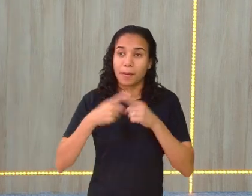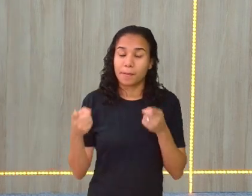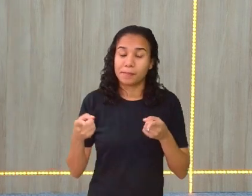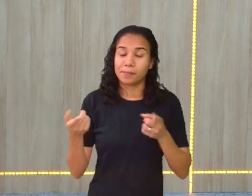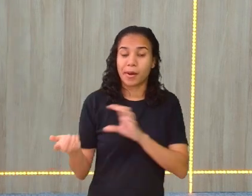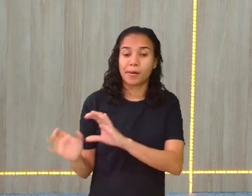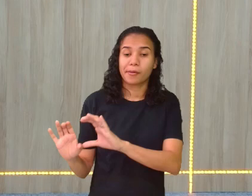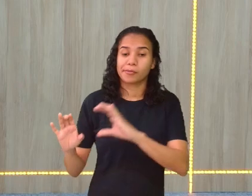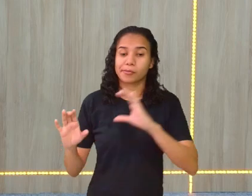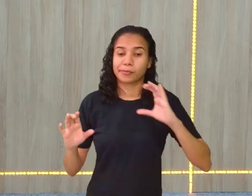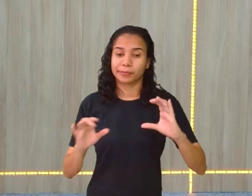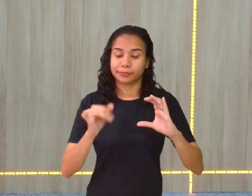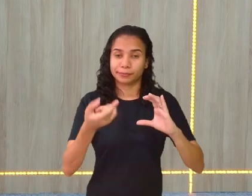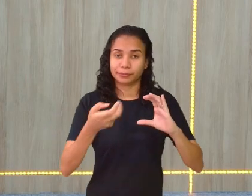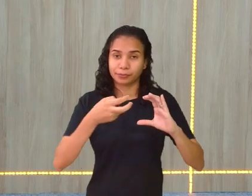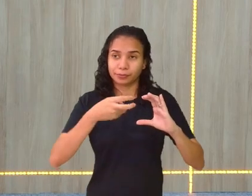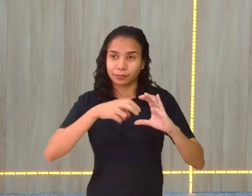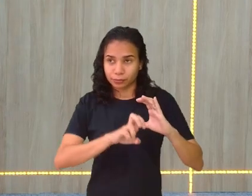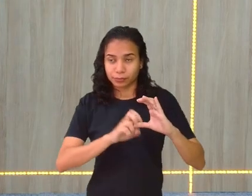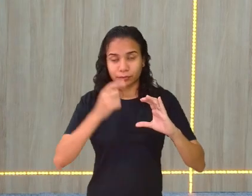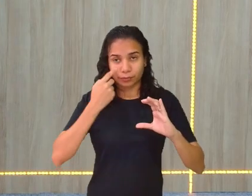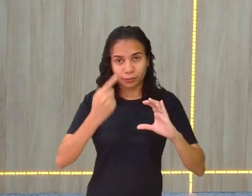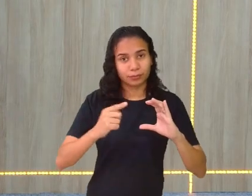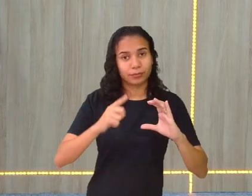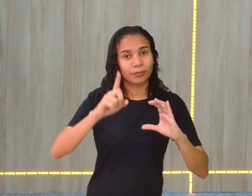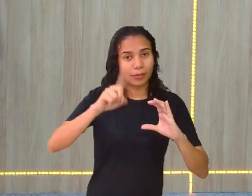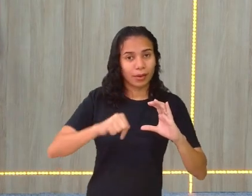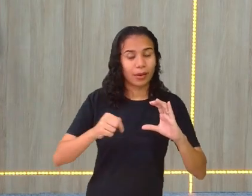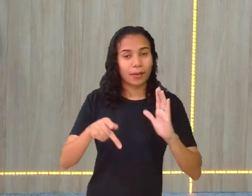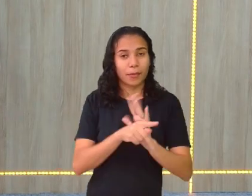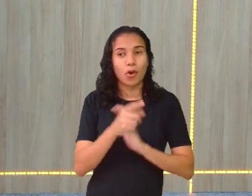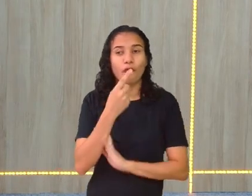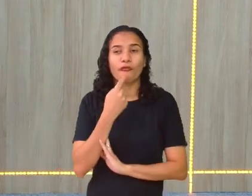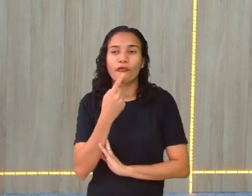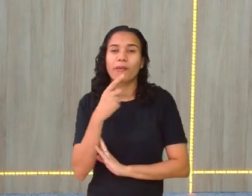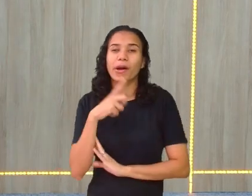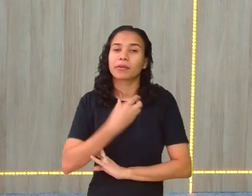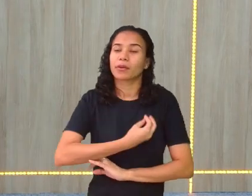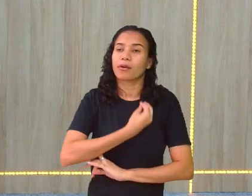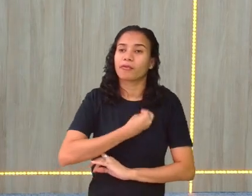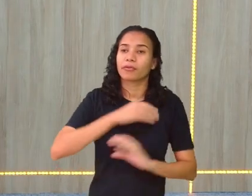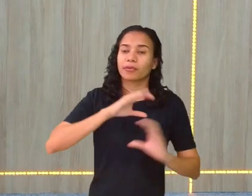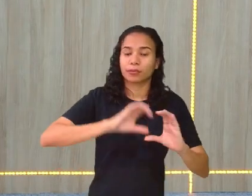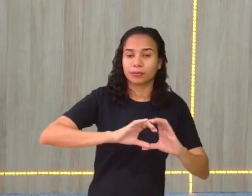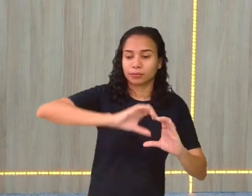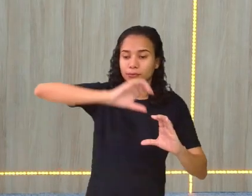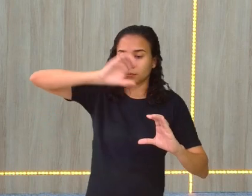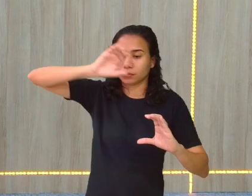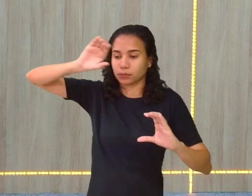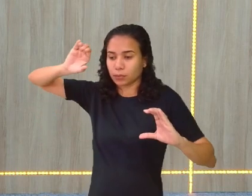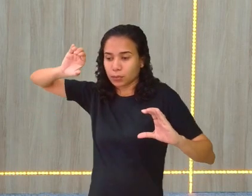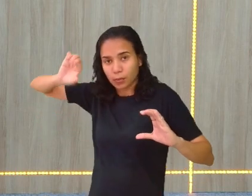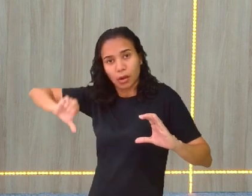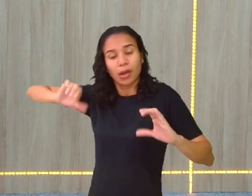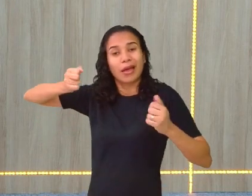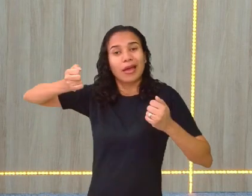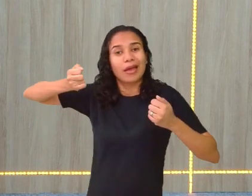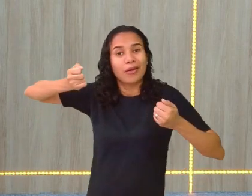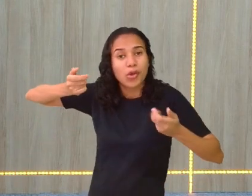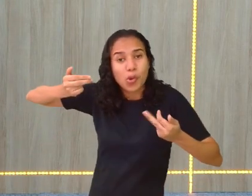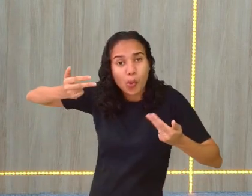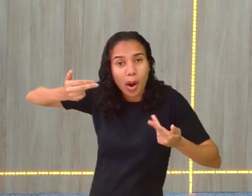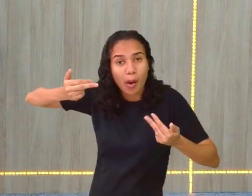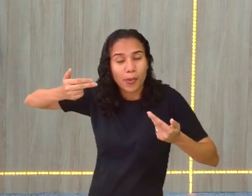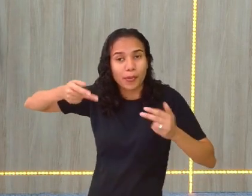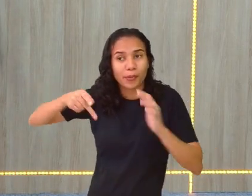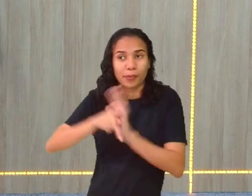que, quando eu divido este daqui em cinco, que é a caneca vermelha, e eu pegar três, então é a mesma coisa